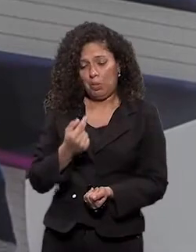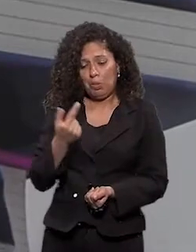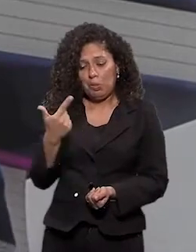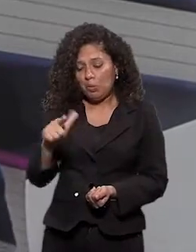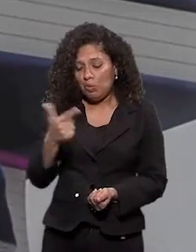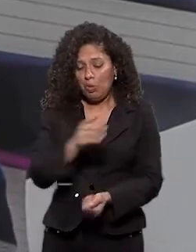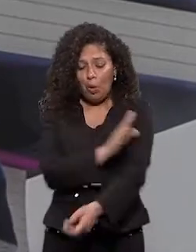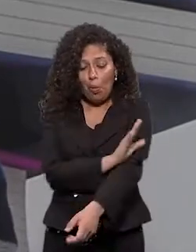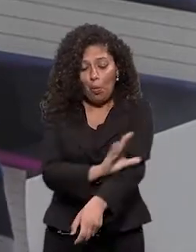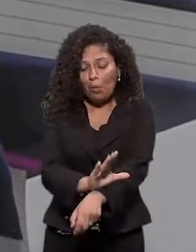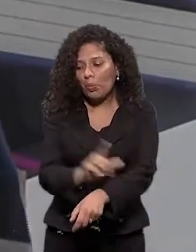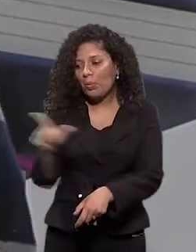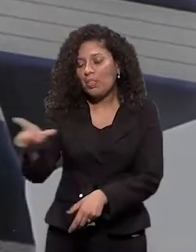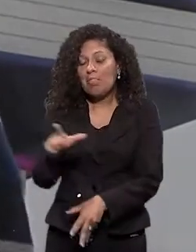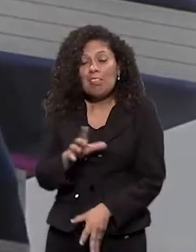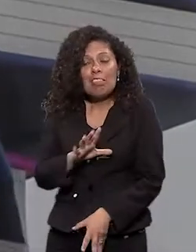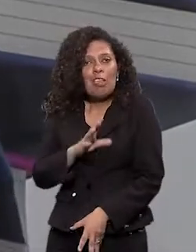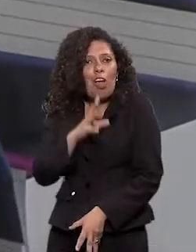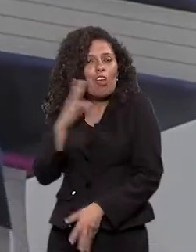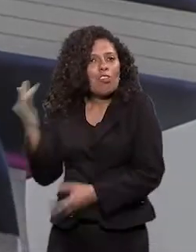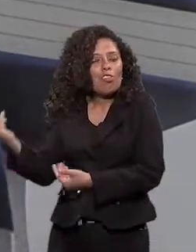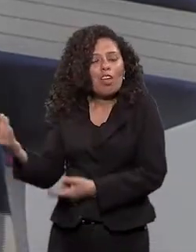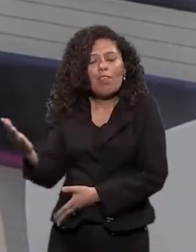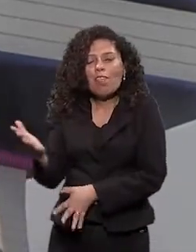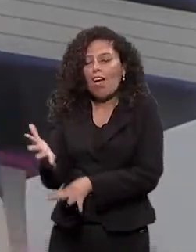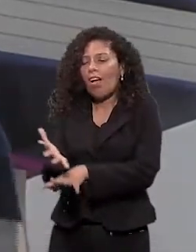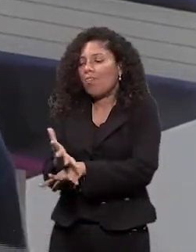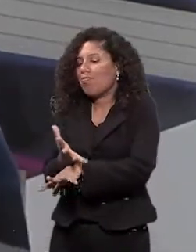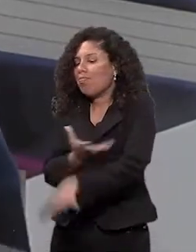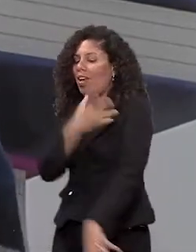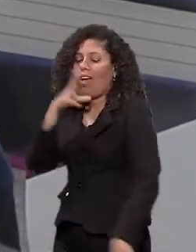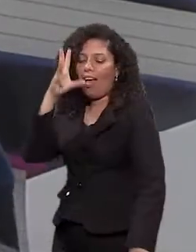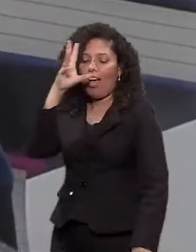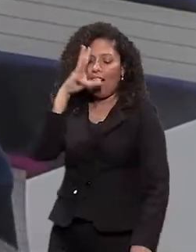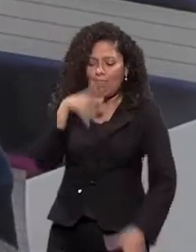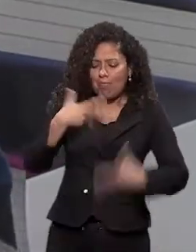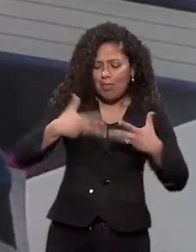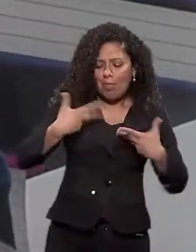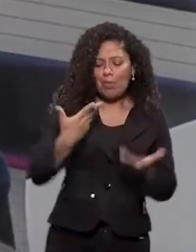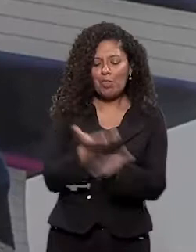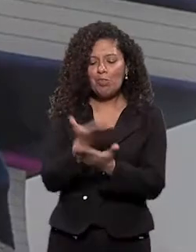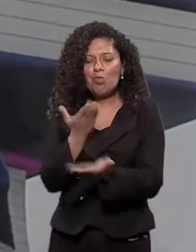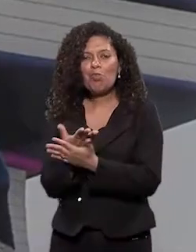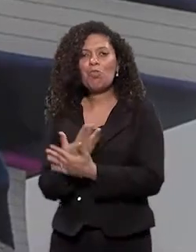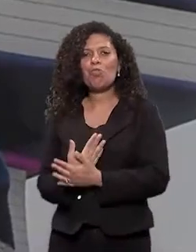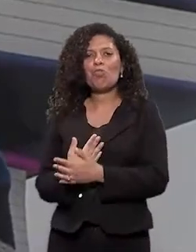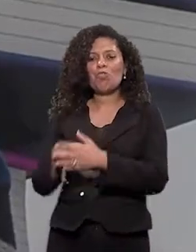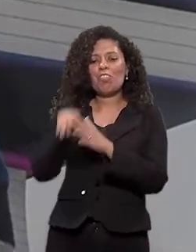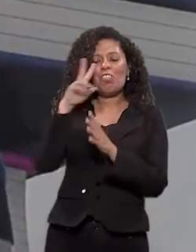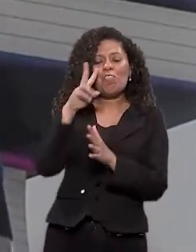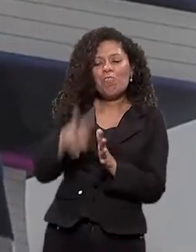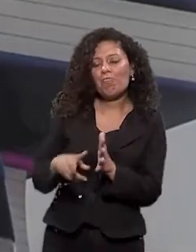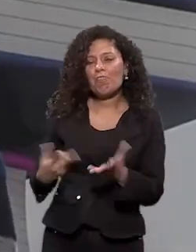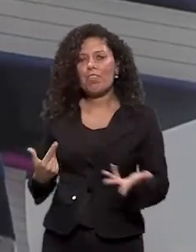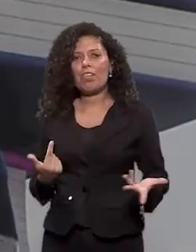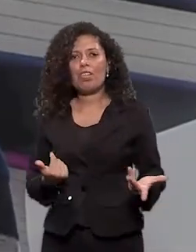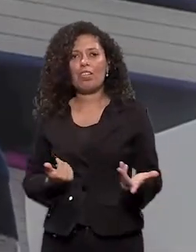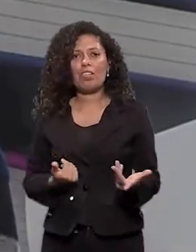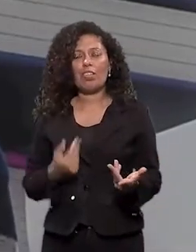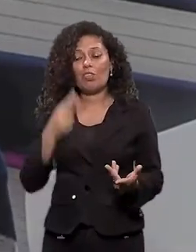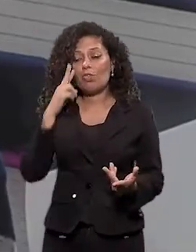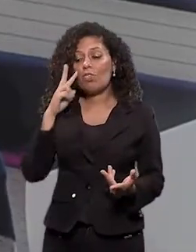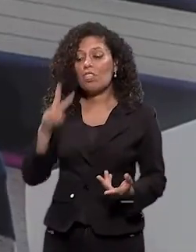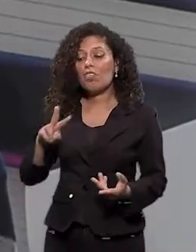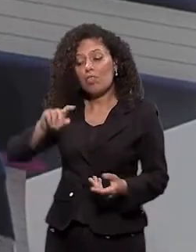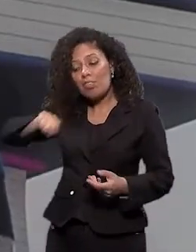estava muito empolgado em poder estudar uma folha, fazer um exercício musical. E é ter exatamente a